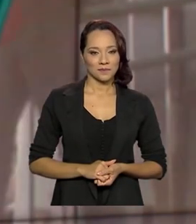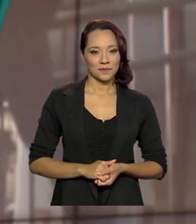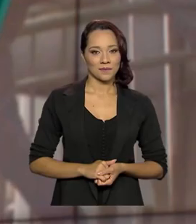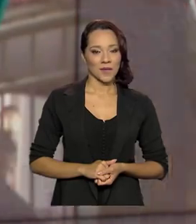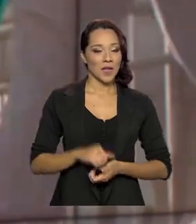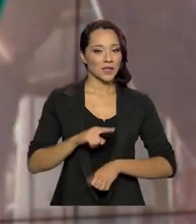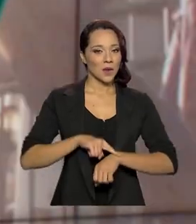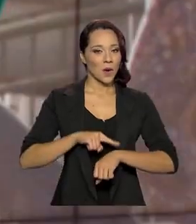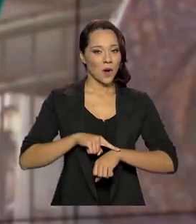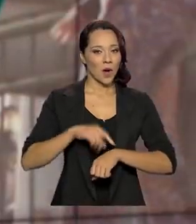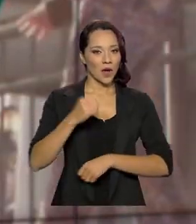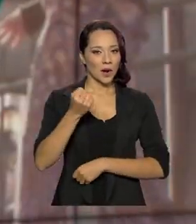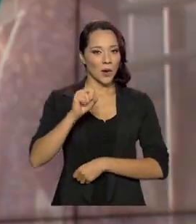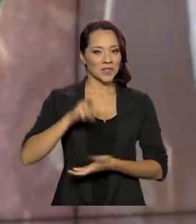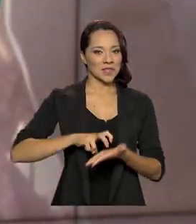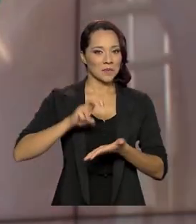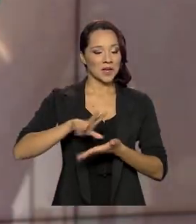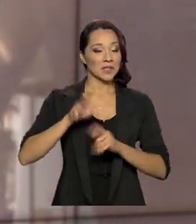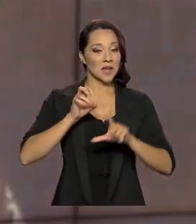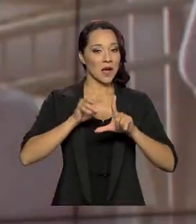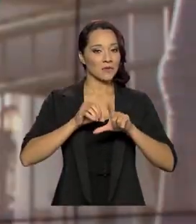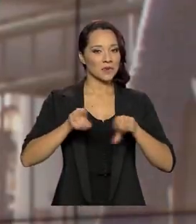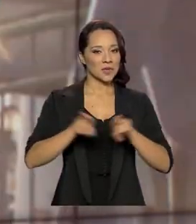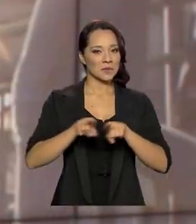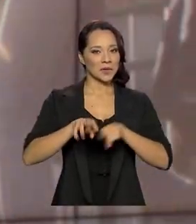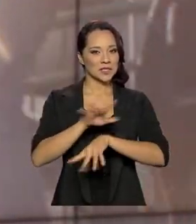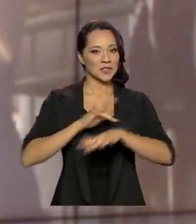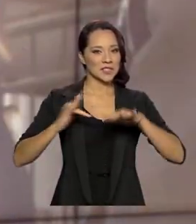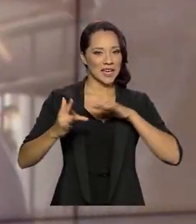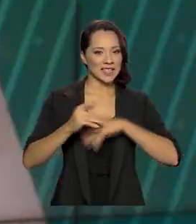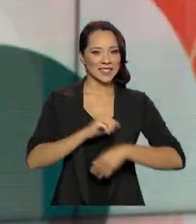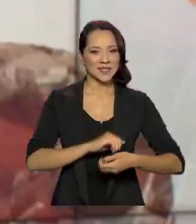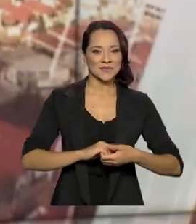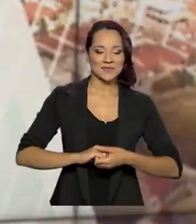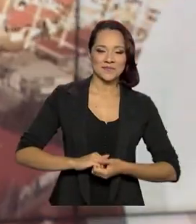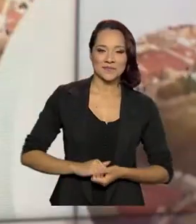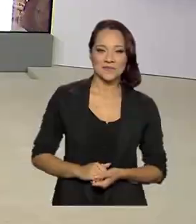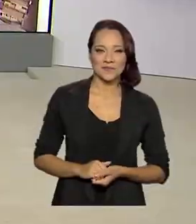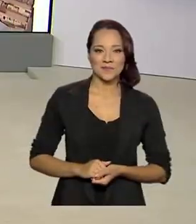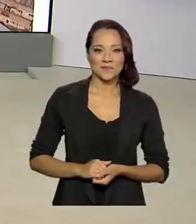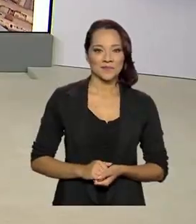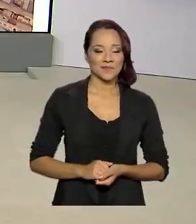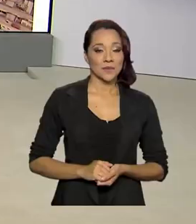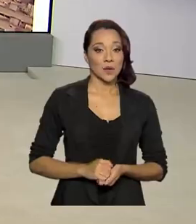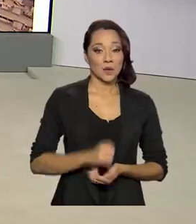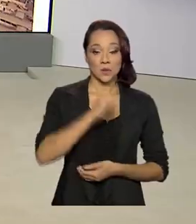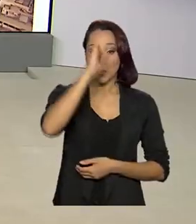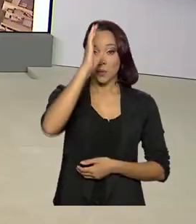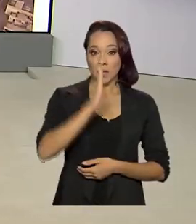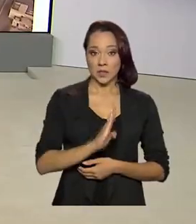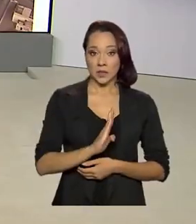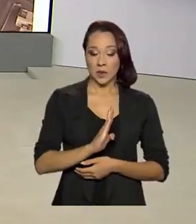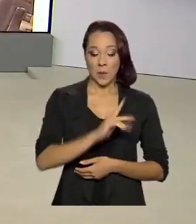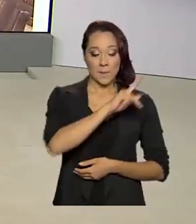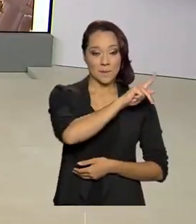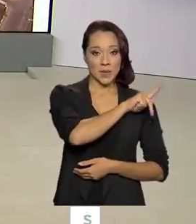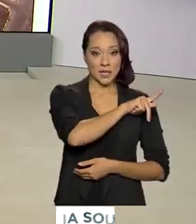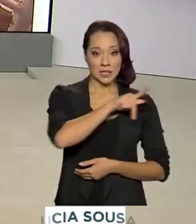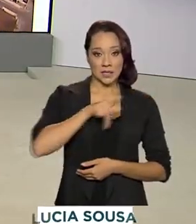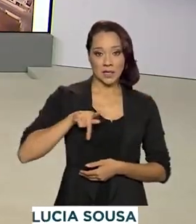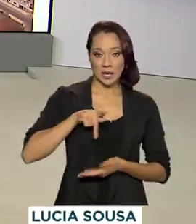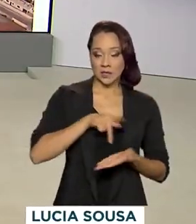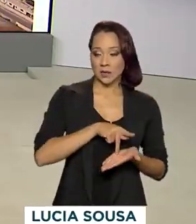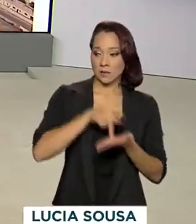Oito horas da manhã, estamos ao vivo também pelas redes sociais. O Brasil passou a presidência